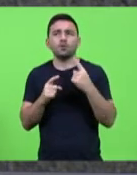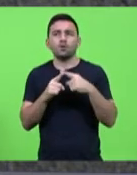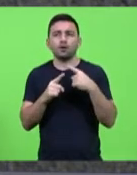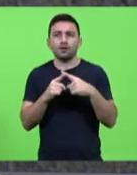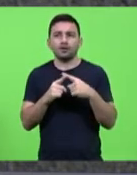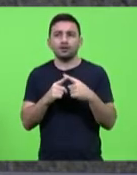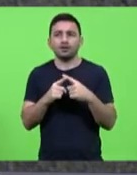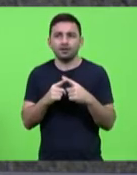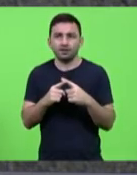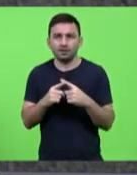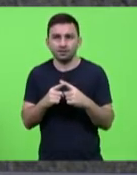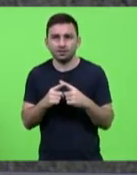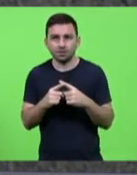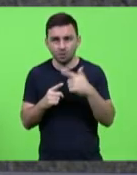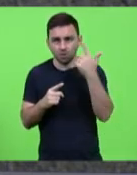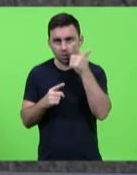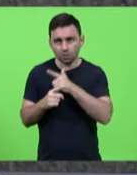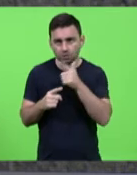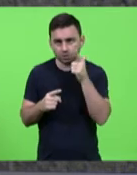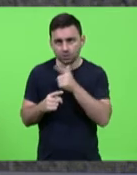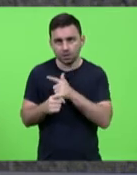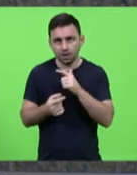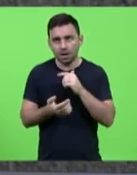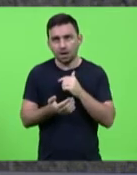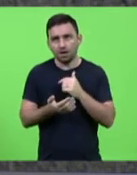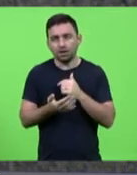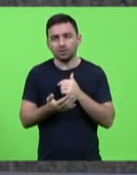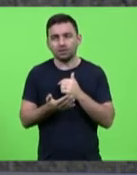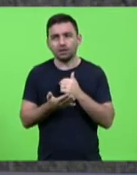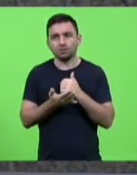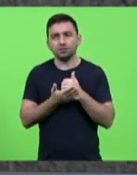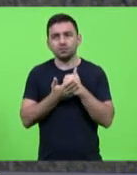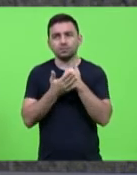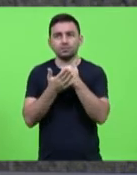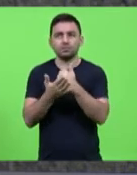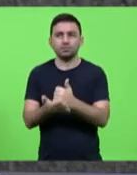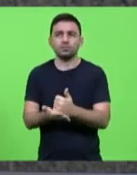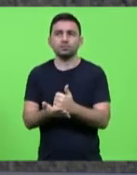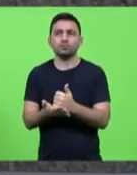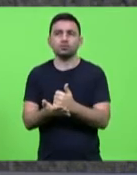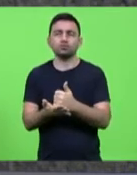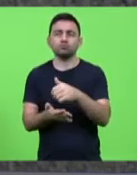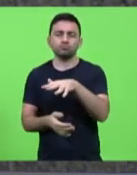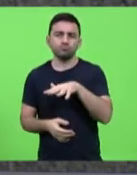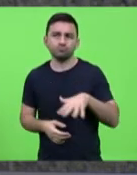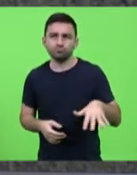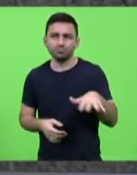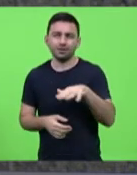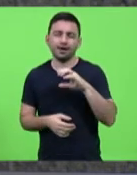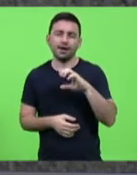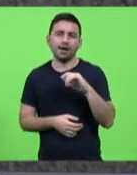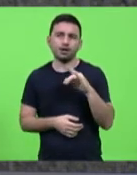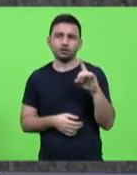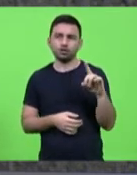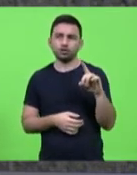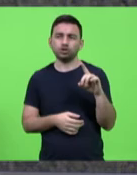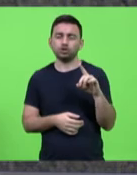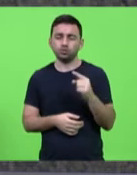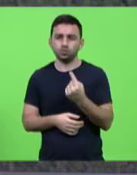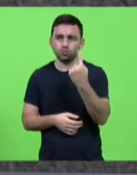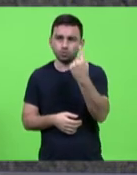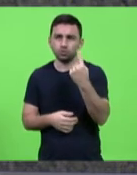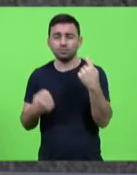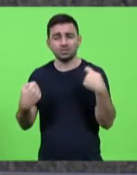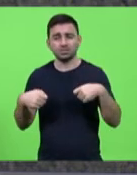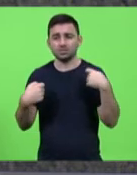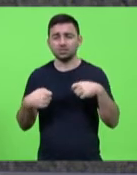critérios para o auxílio emergencial que o governador mandou para a LESC é o Cade Único. Se você não está no Cade Único,